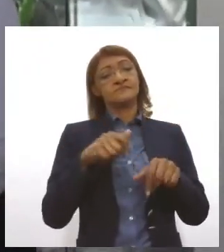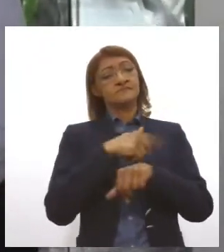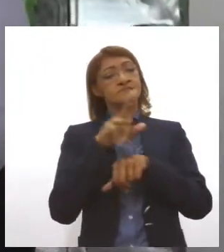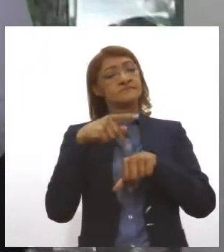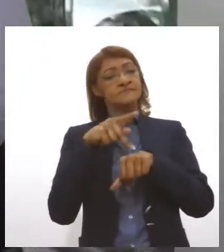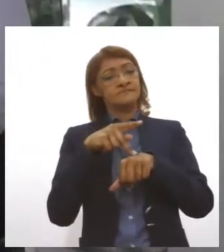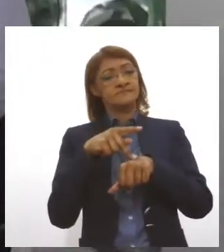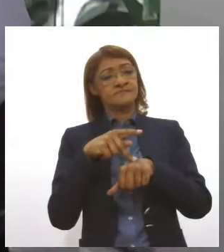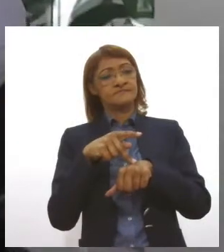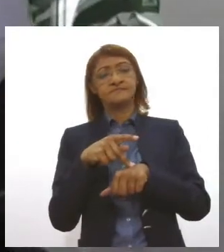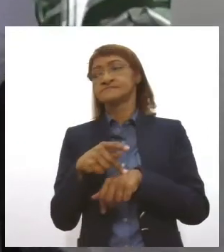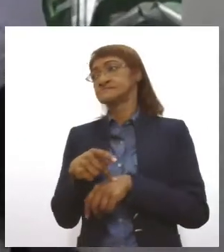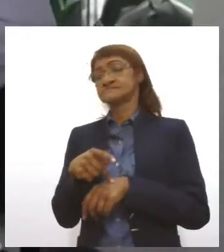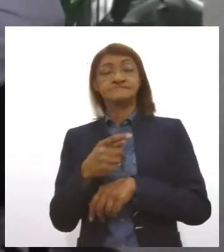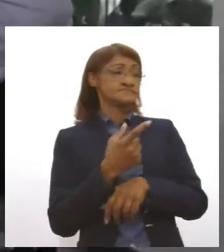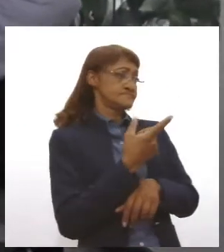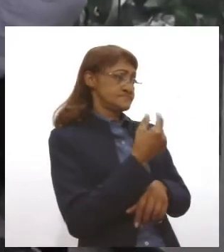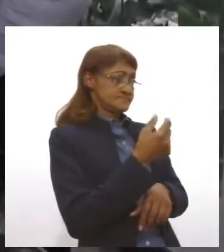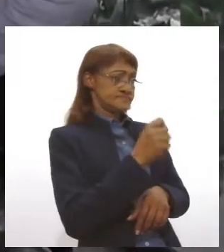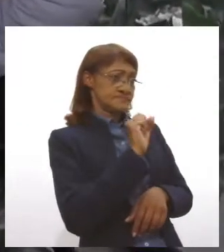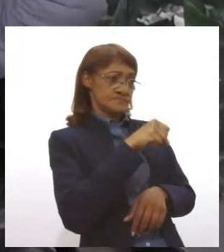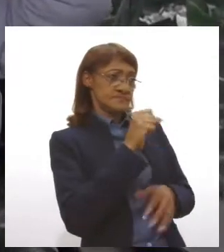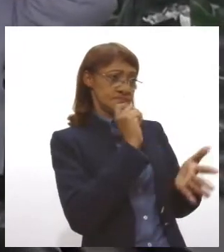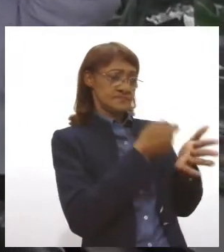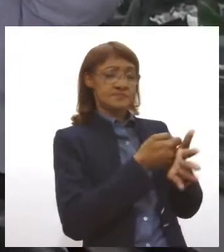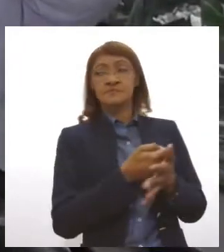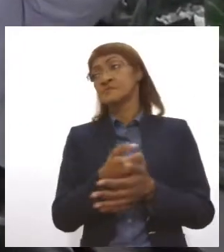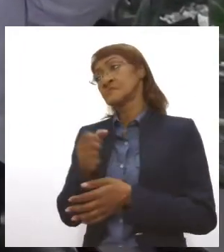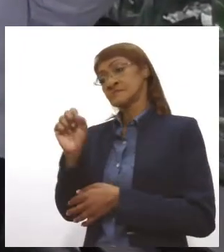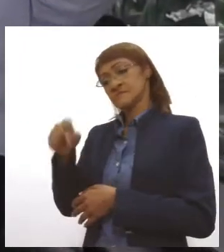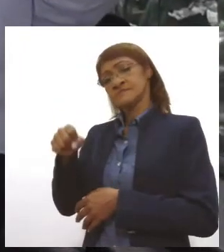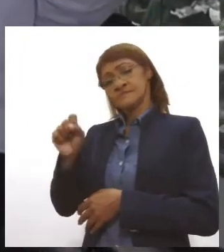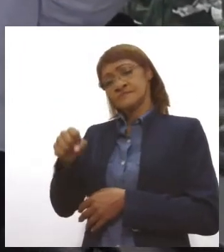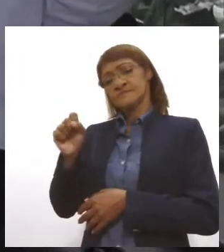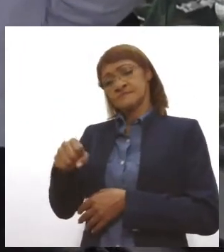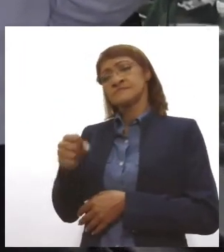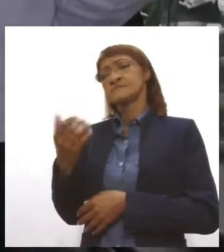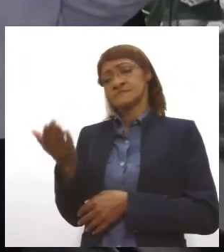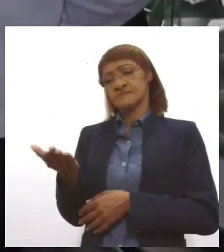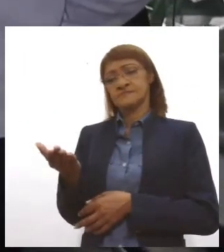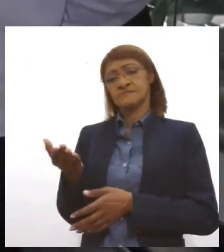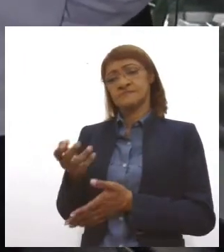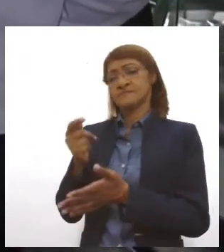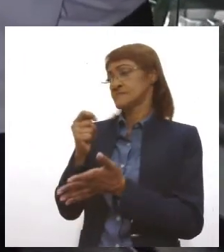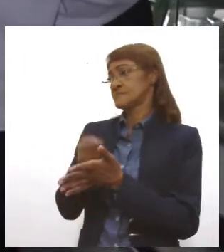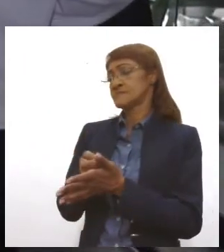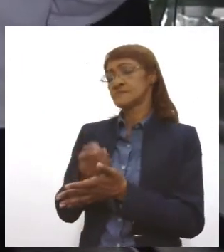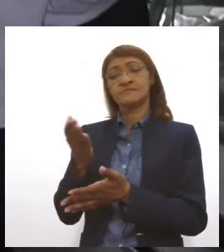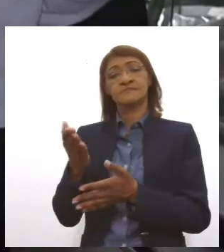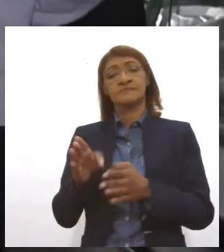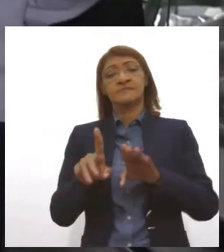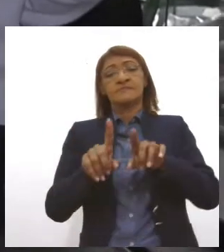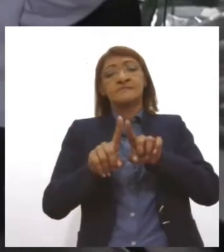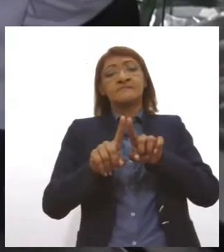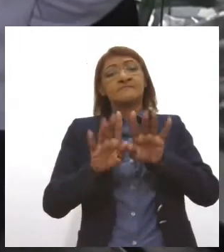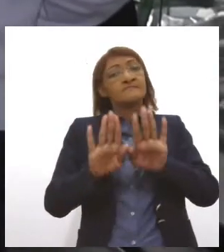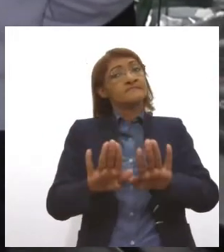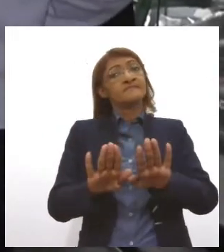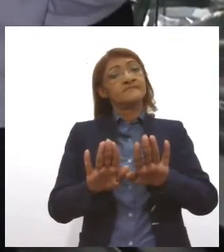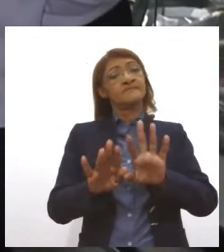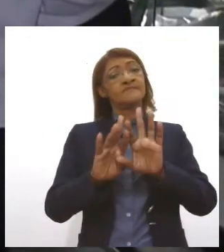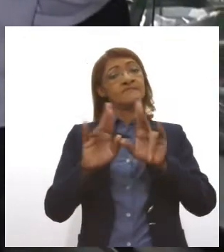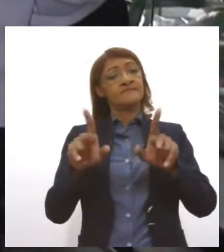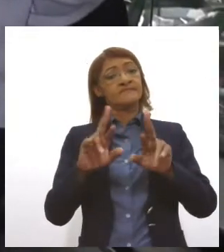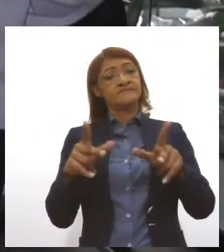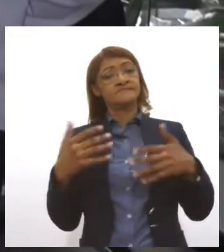tem custo, né? É, todo serviço notarial e registral, todo serviço tem um custo, né? Mas não é o custo ao mesmo que se faria